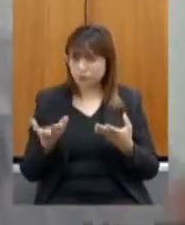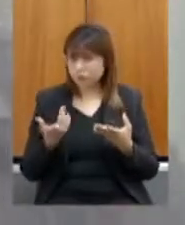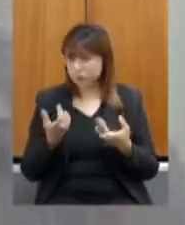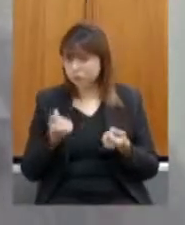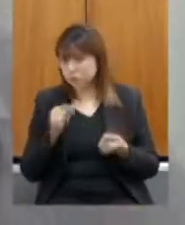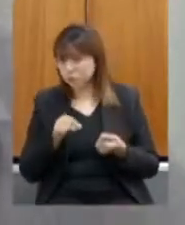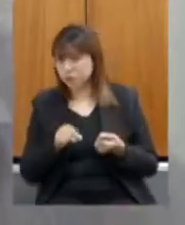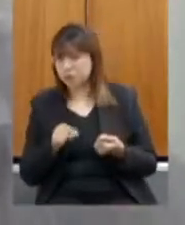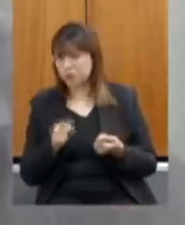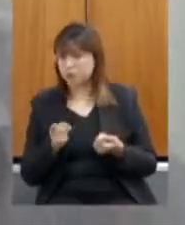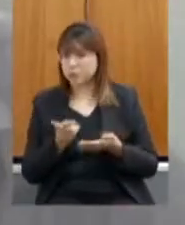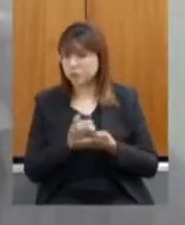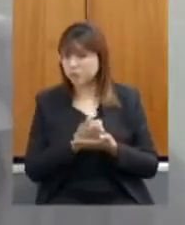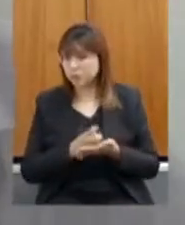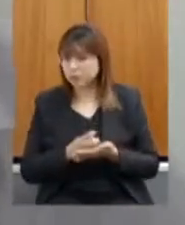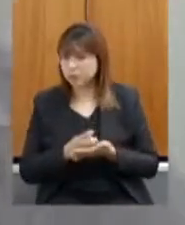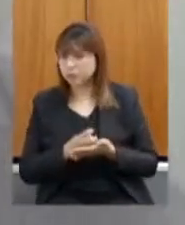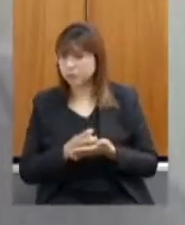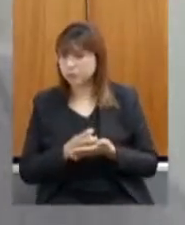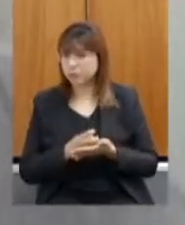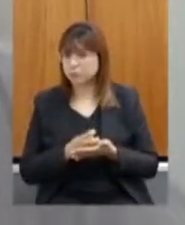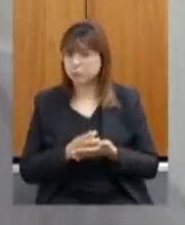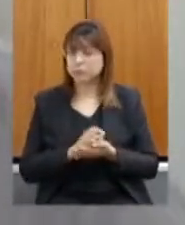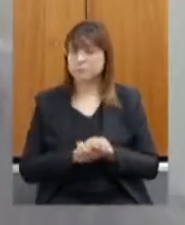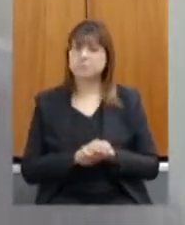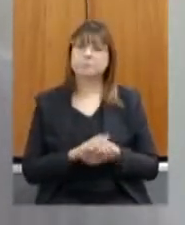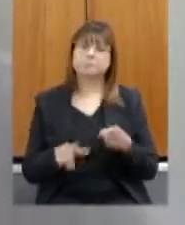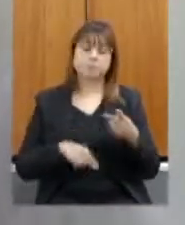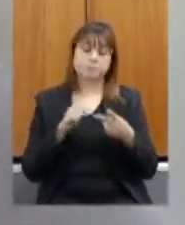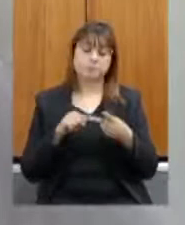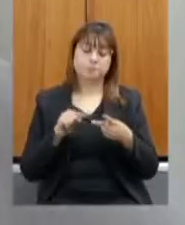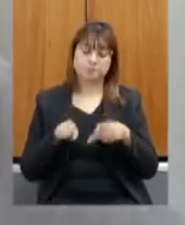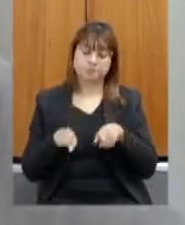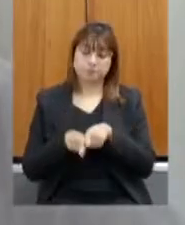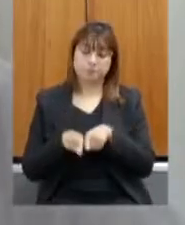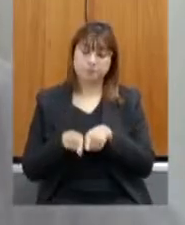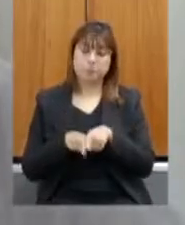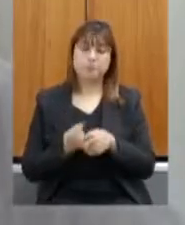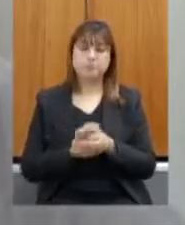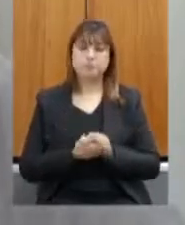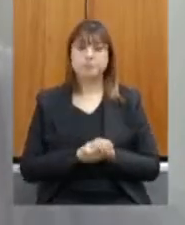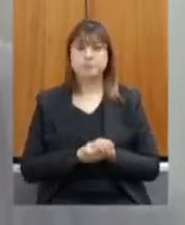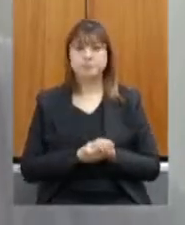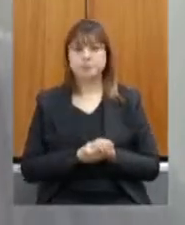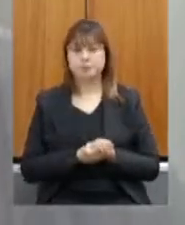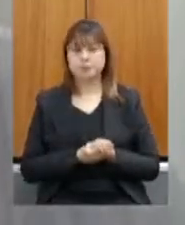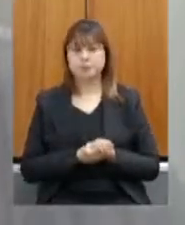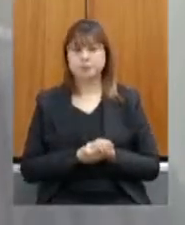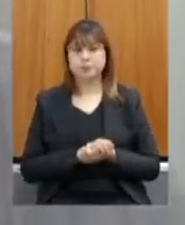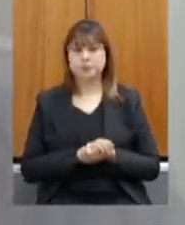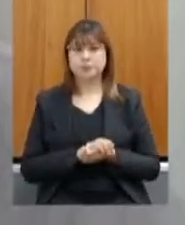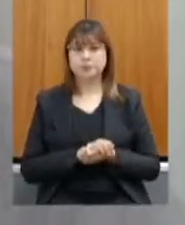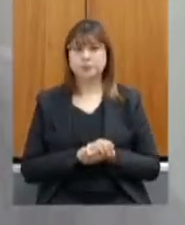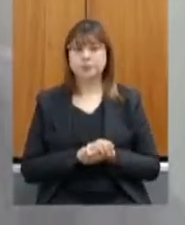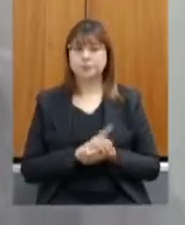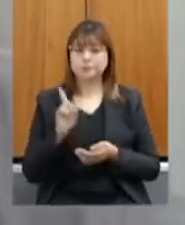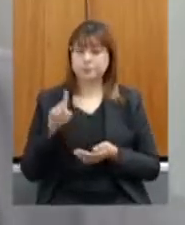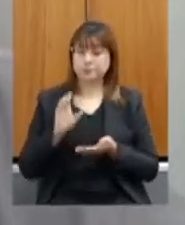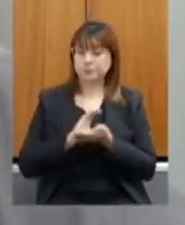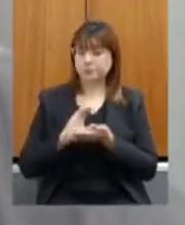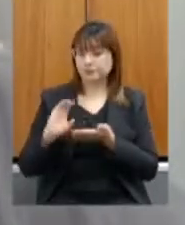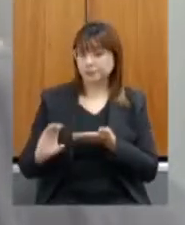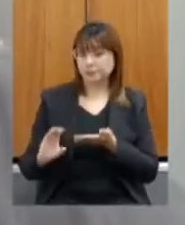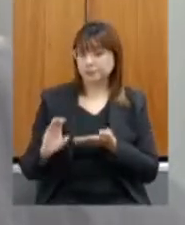a sua propriedade rural outro assunto também é sobre os créditos que